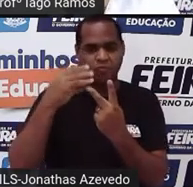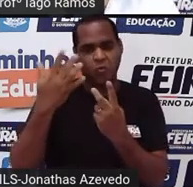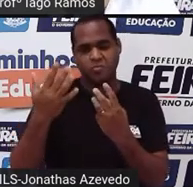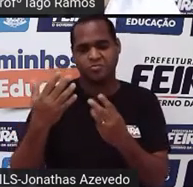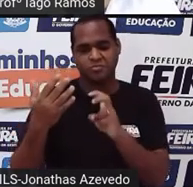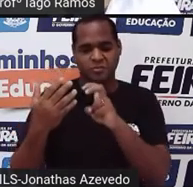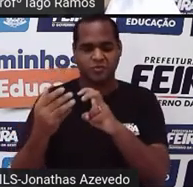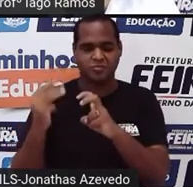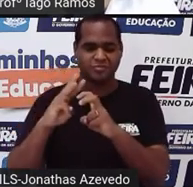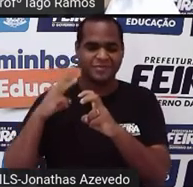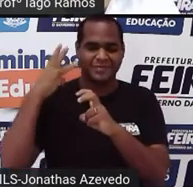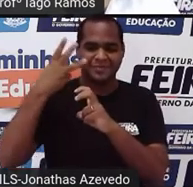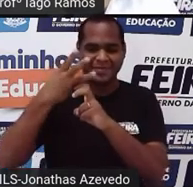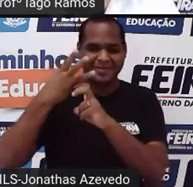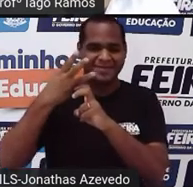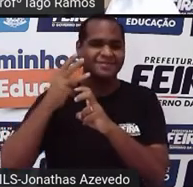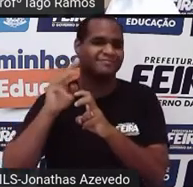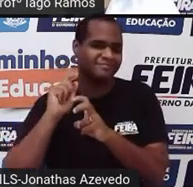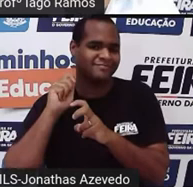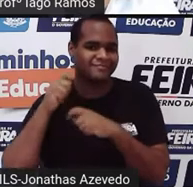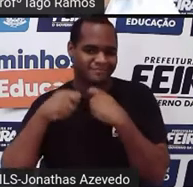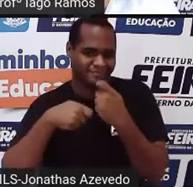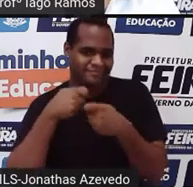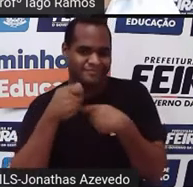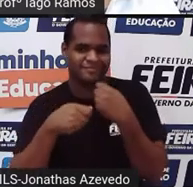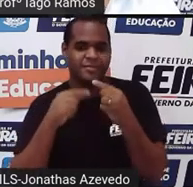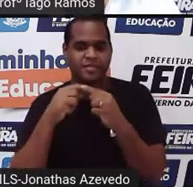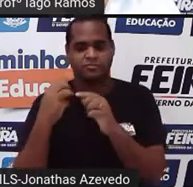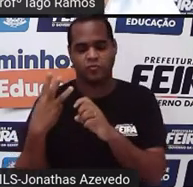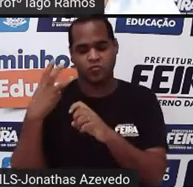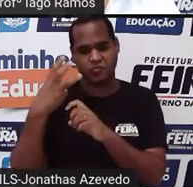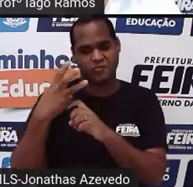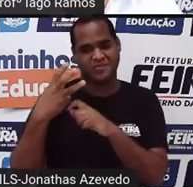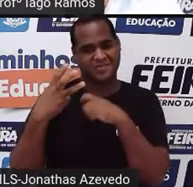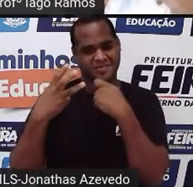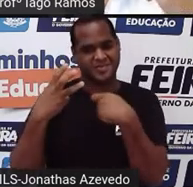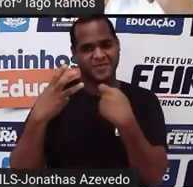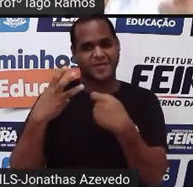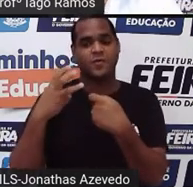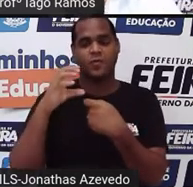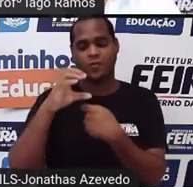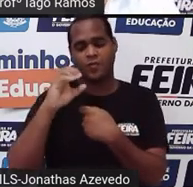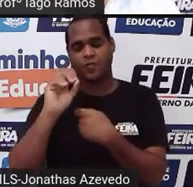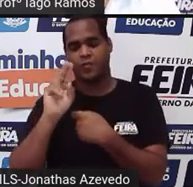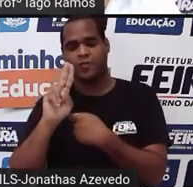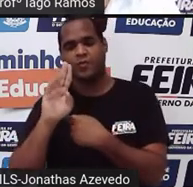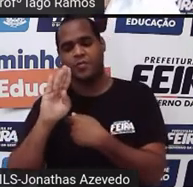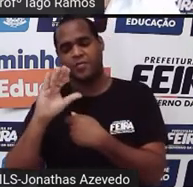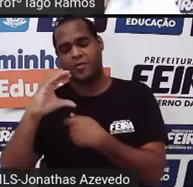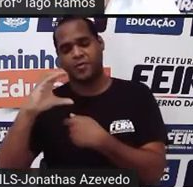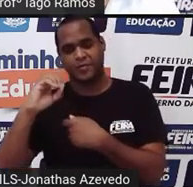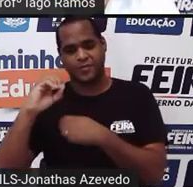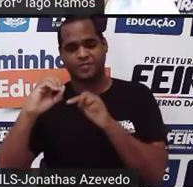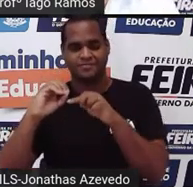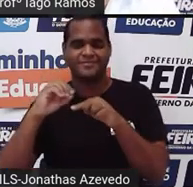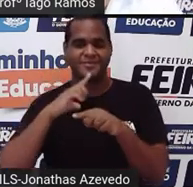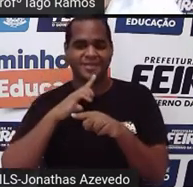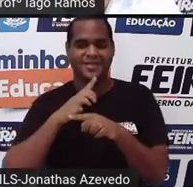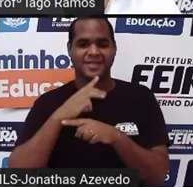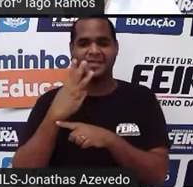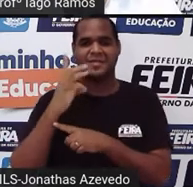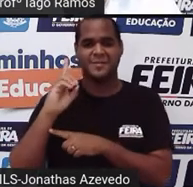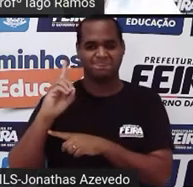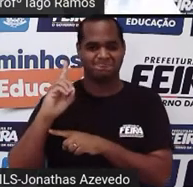paralelepípedo, por exemplo, já que aqui tem a palavra paralelepípedo, né? E aí, três dimensões, certo? Mas vamos lá.